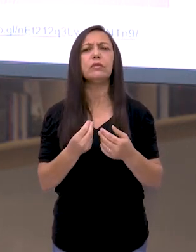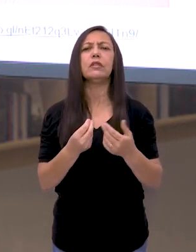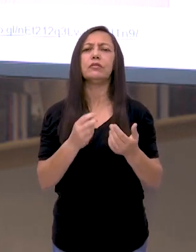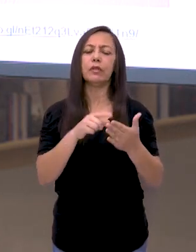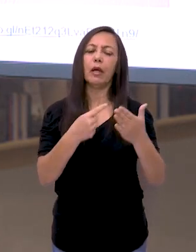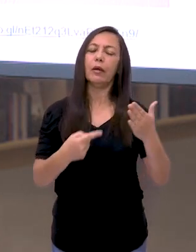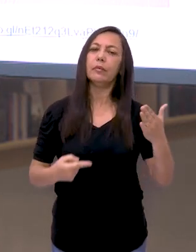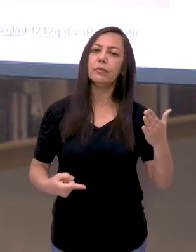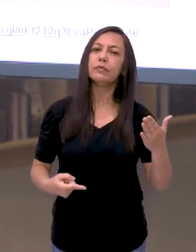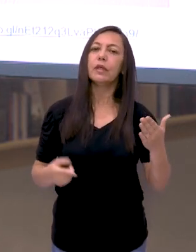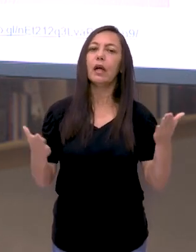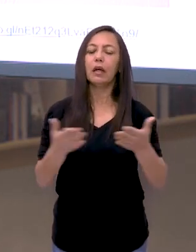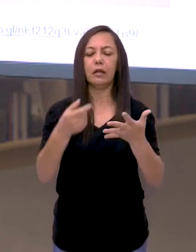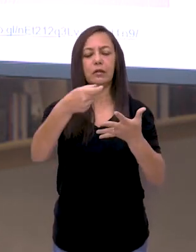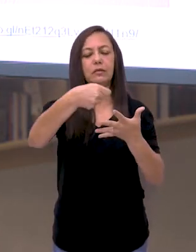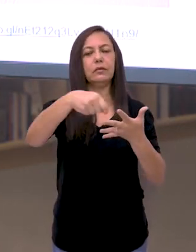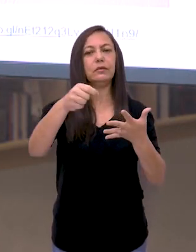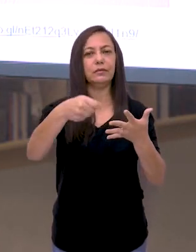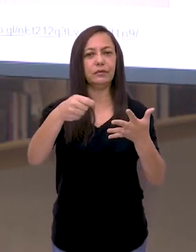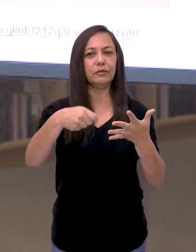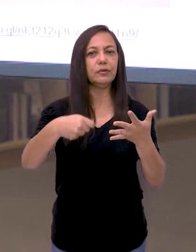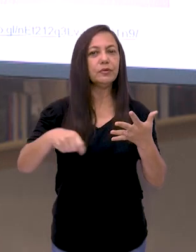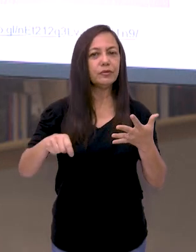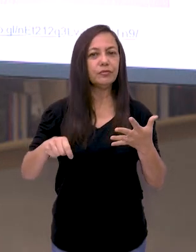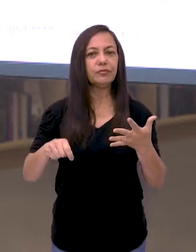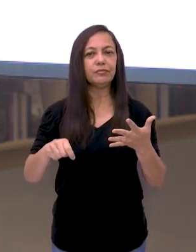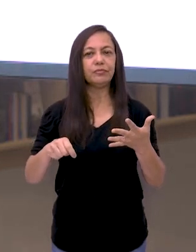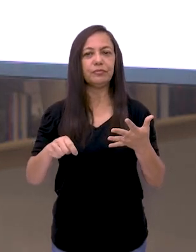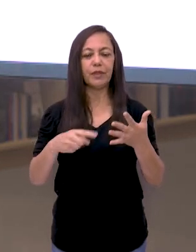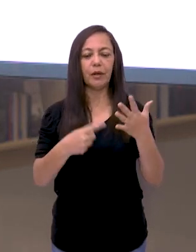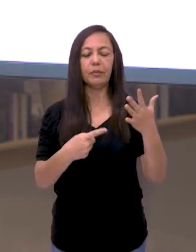agora nós vamos corrigir esse material.